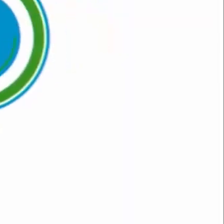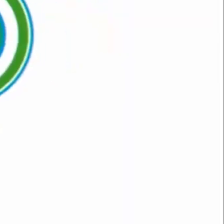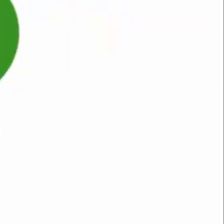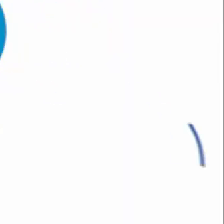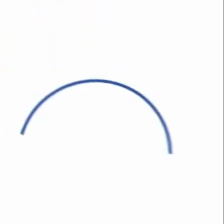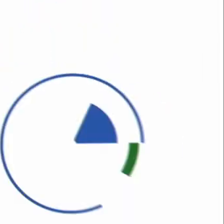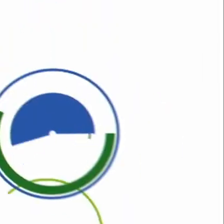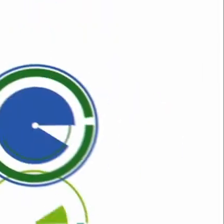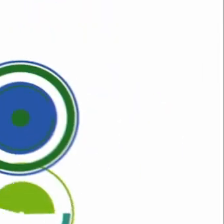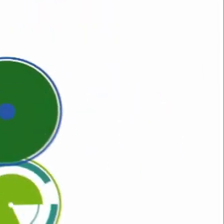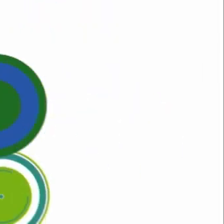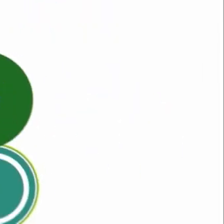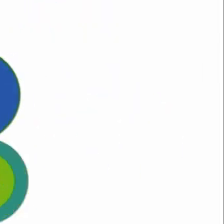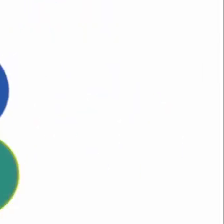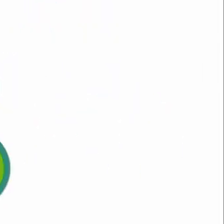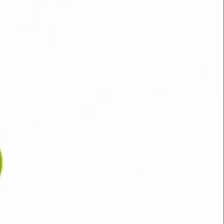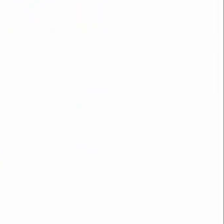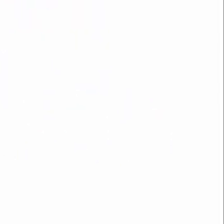tchau.